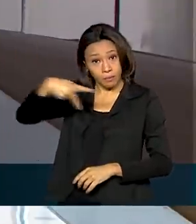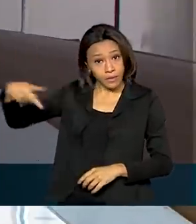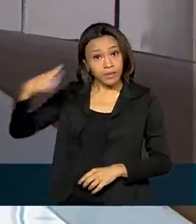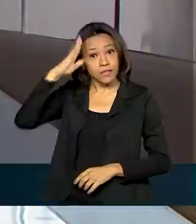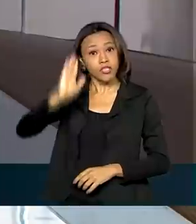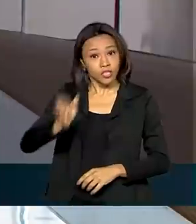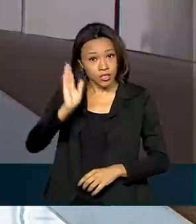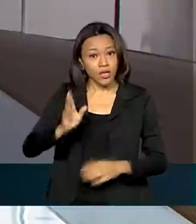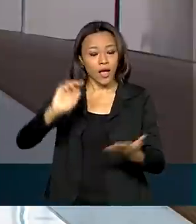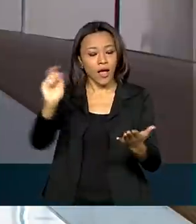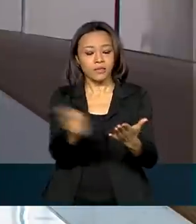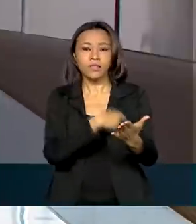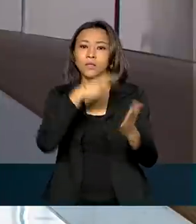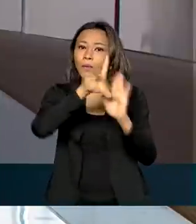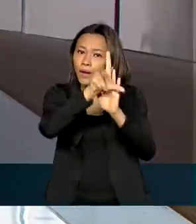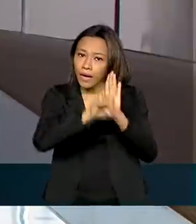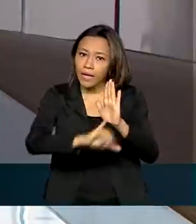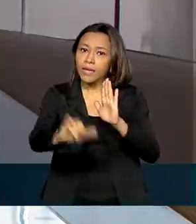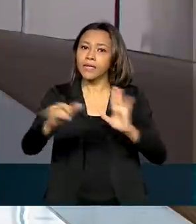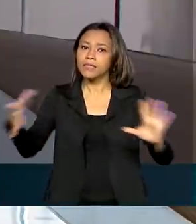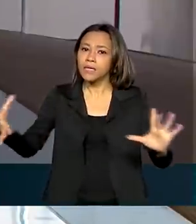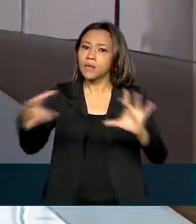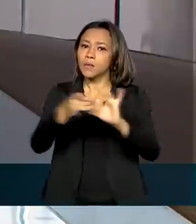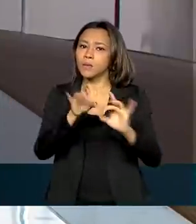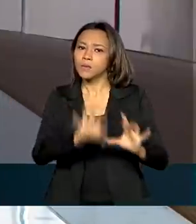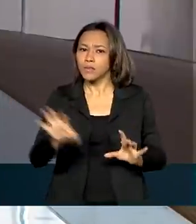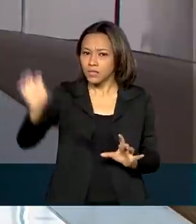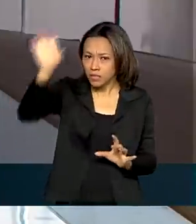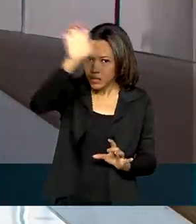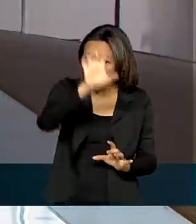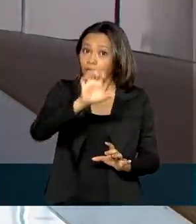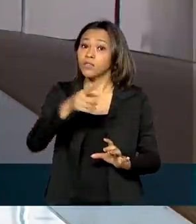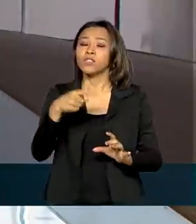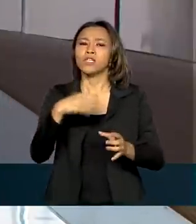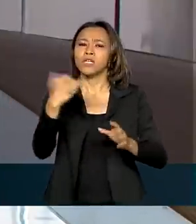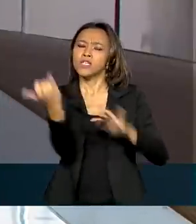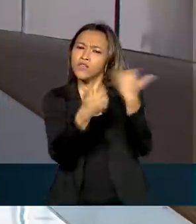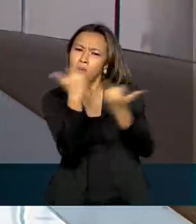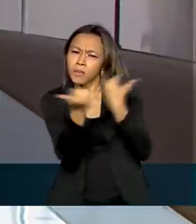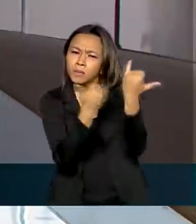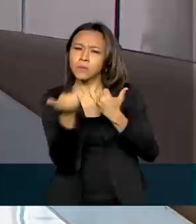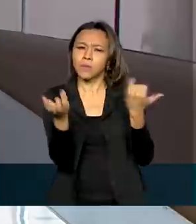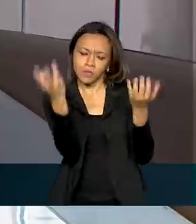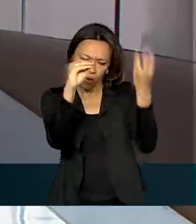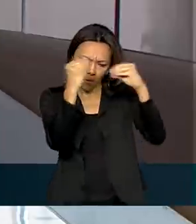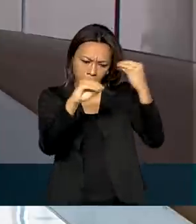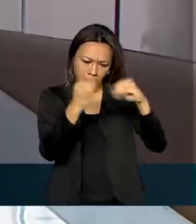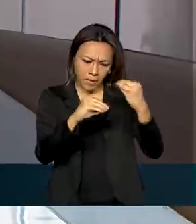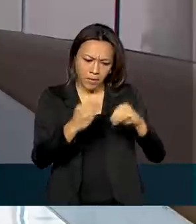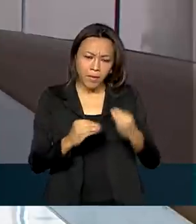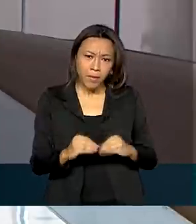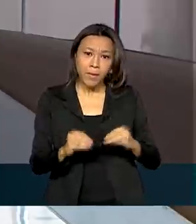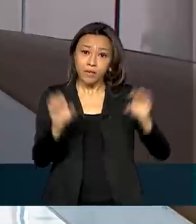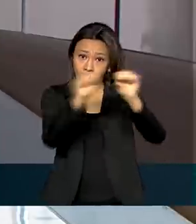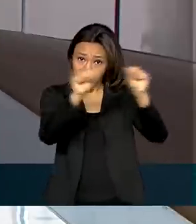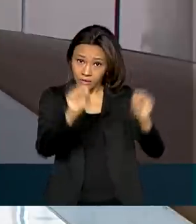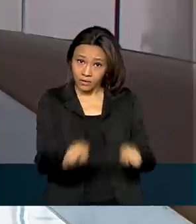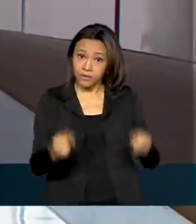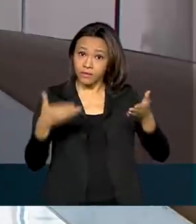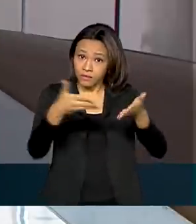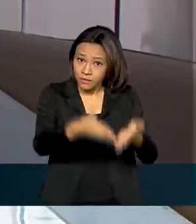entre União e Estados para validação, atualização de dados e acesso a banco de informações.